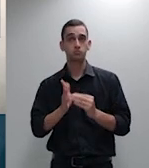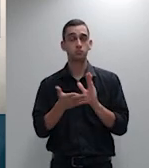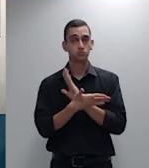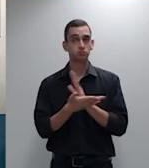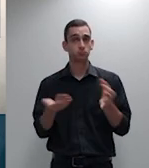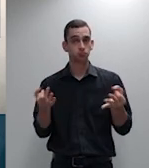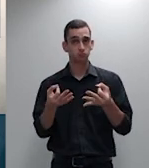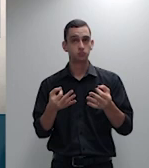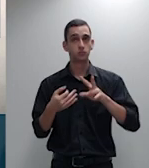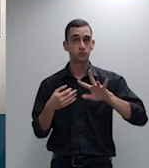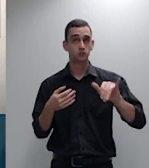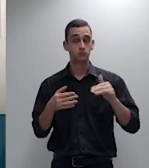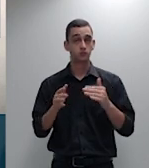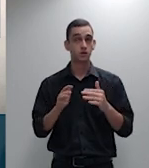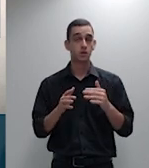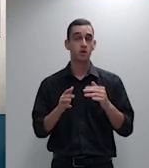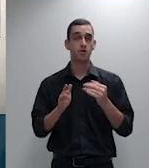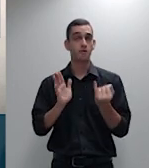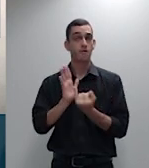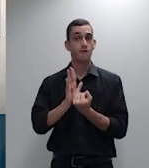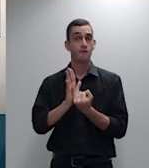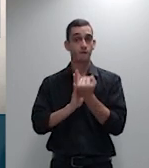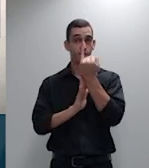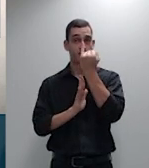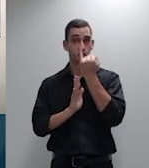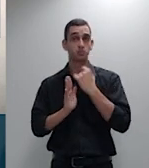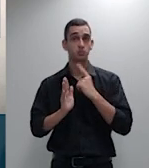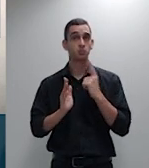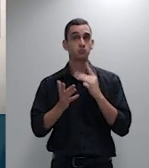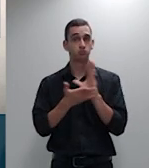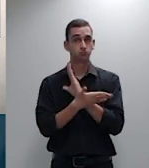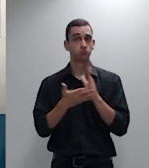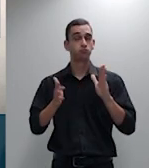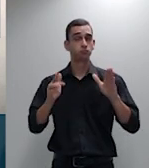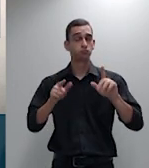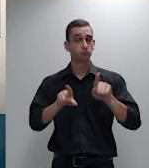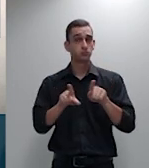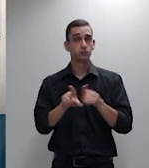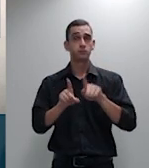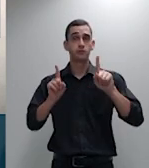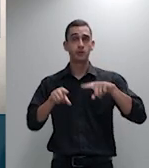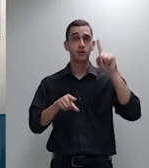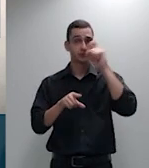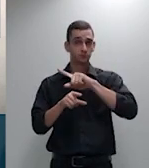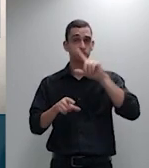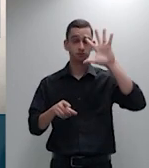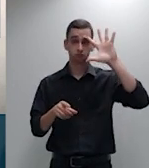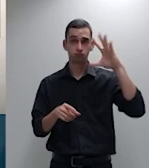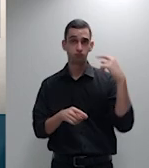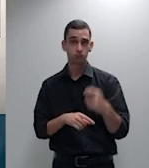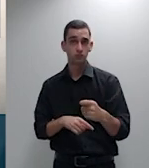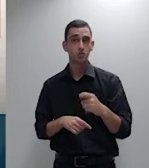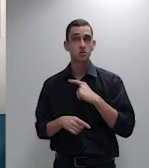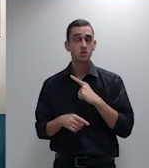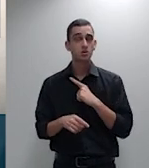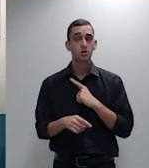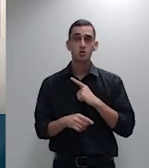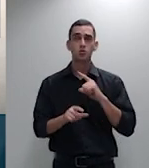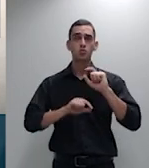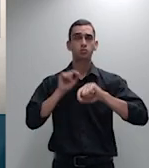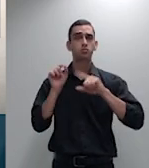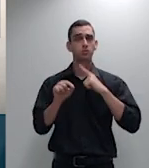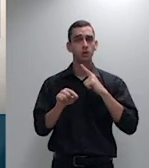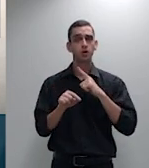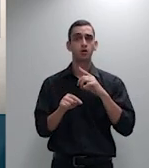como adjudicador dessa difícil decisão há uma submissão de matriz de custos e autorização e supervisão do